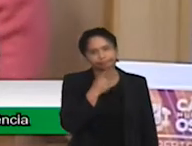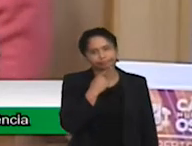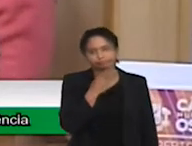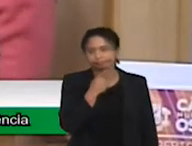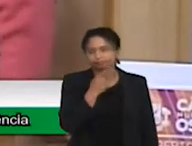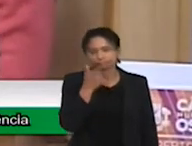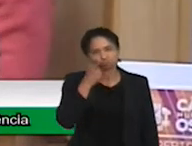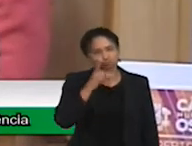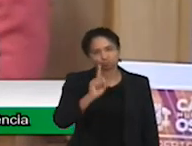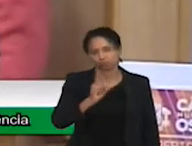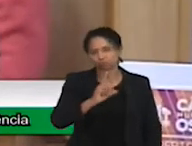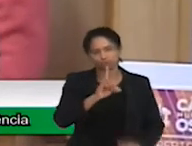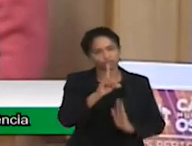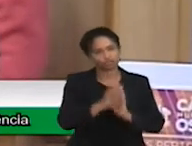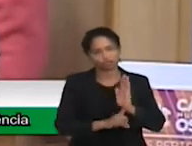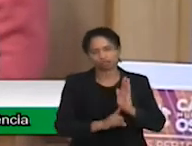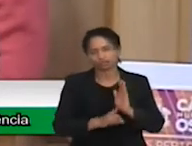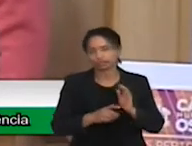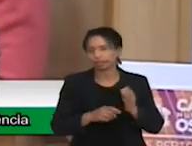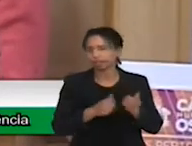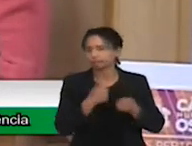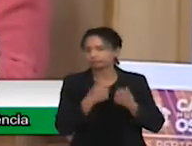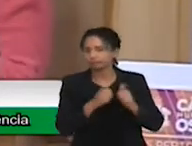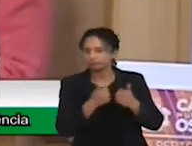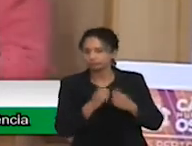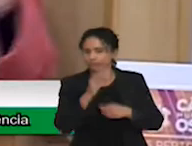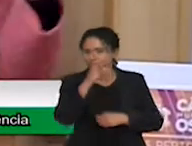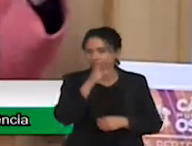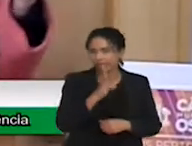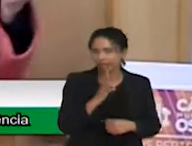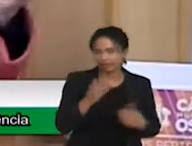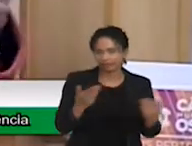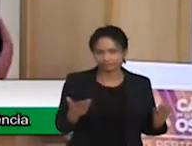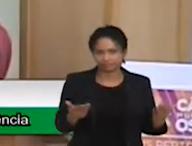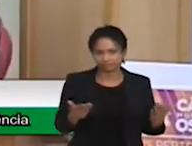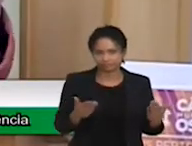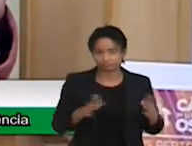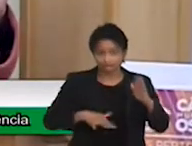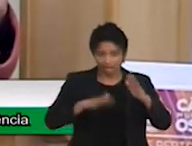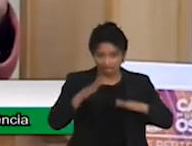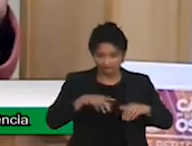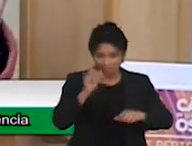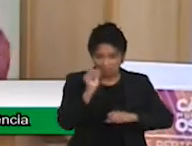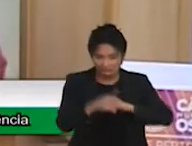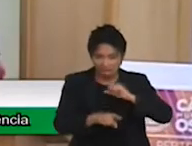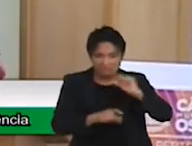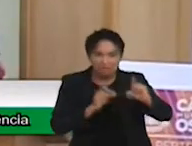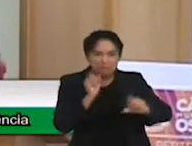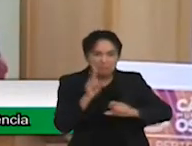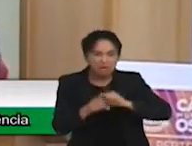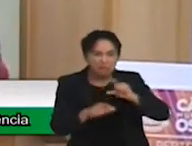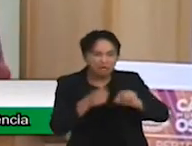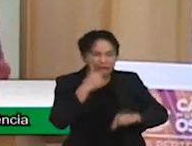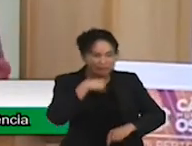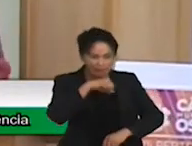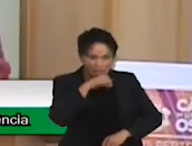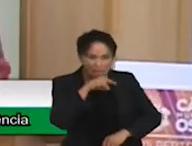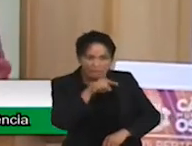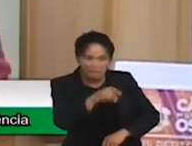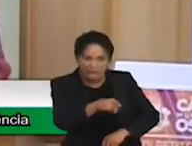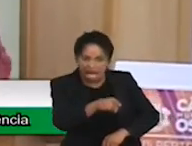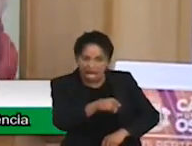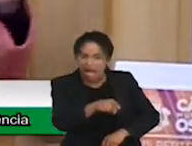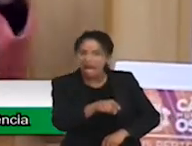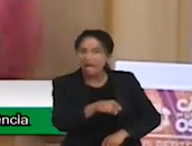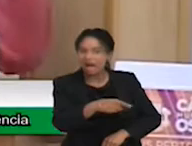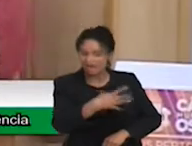muitas mães falaram, eu sou tida como louca, desequilibrada, e é o que a gente escuta mesmo. Ai, aquela mãe vai te procurar?